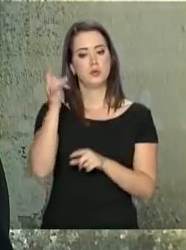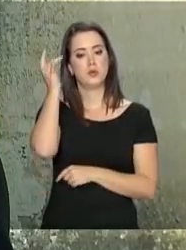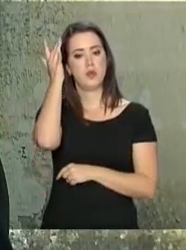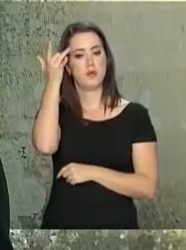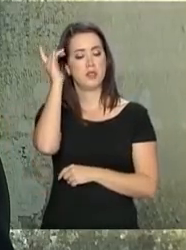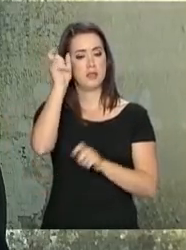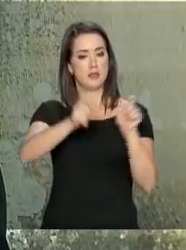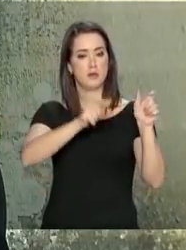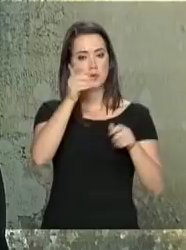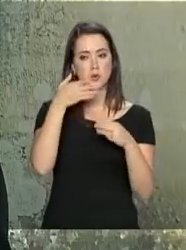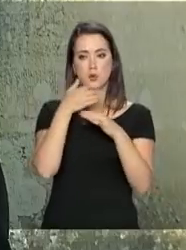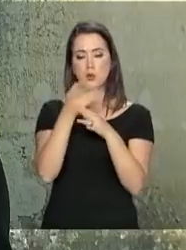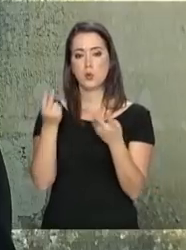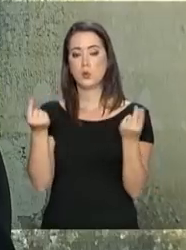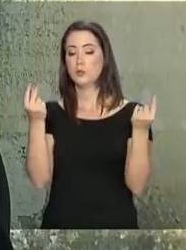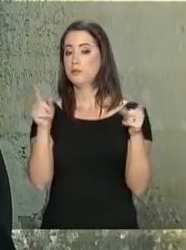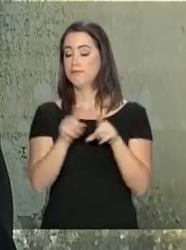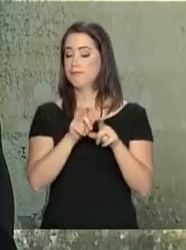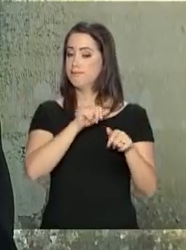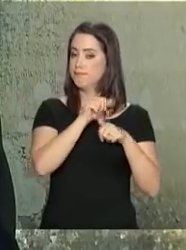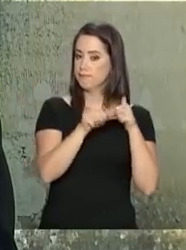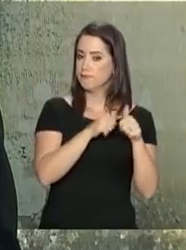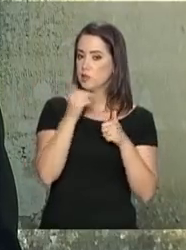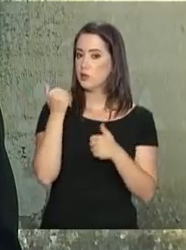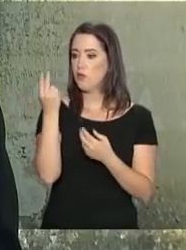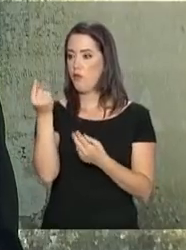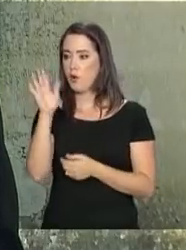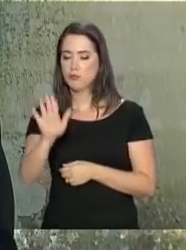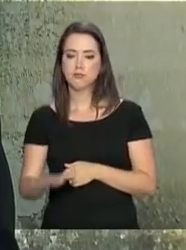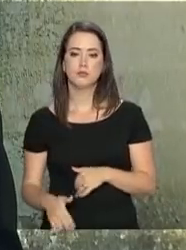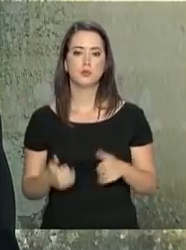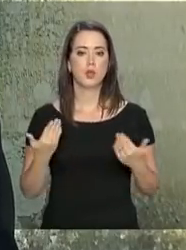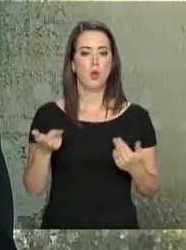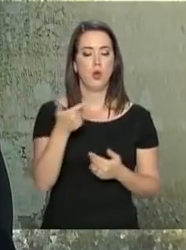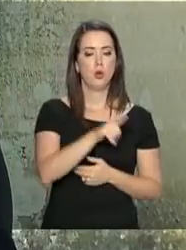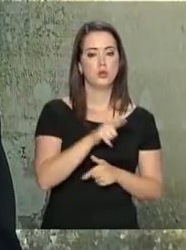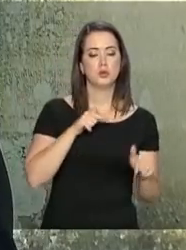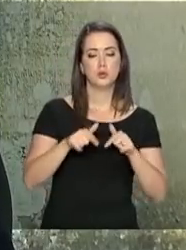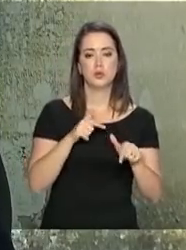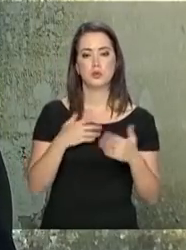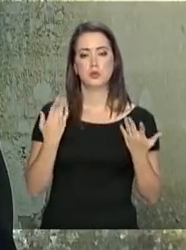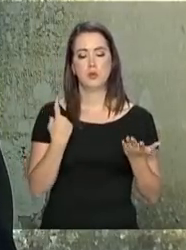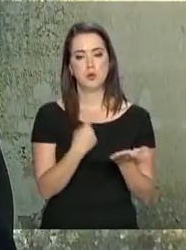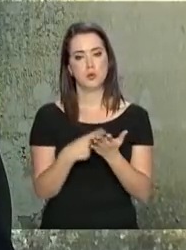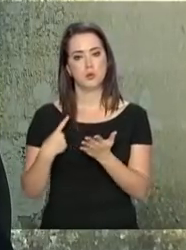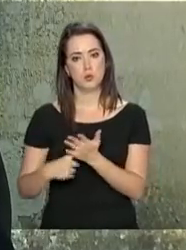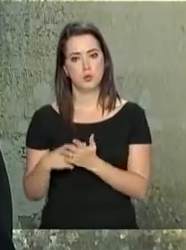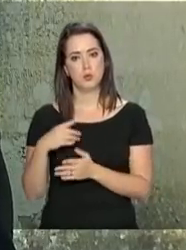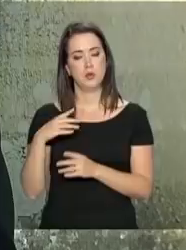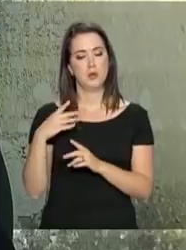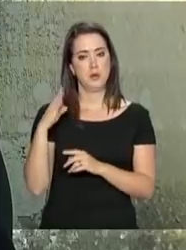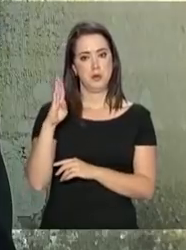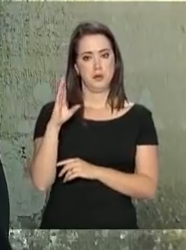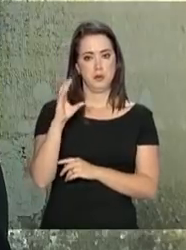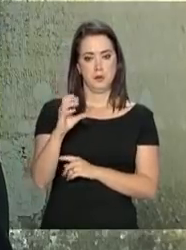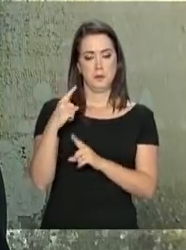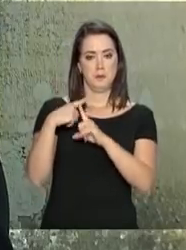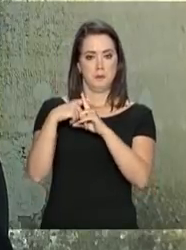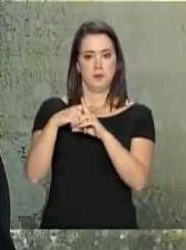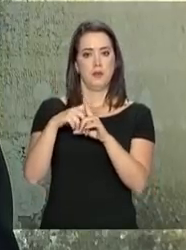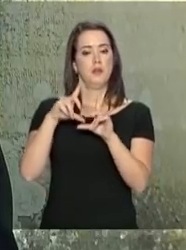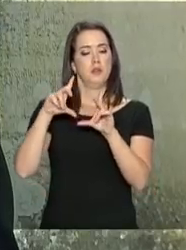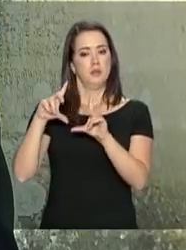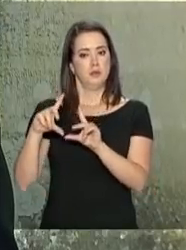acesso das pessoas ao crédito, tornando-o mais barato. Outras ações da agenda BC+, já concluídas para